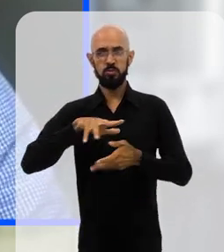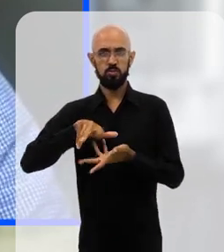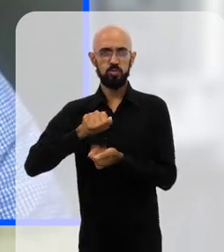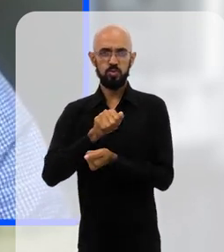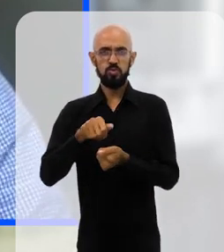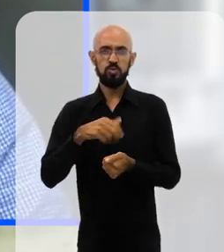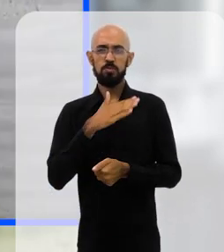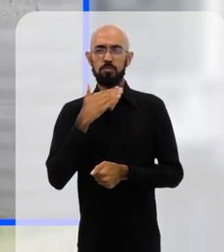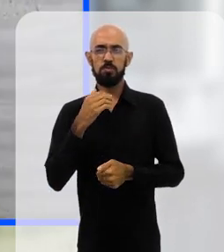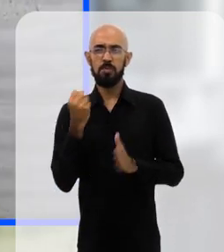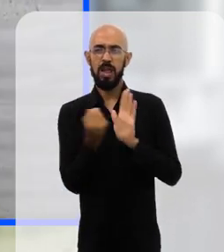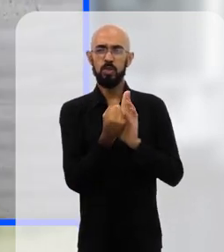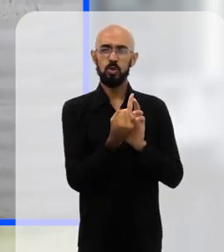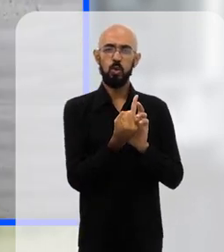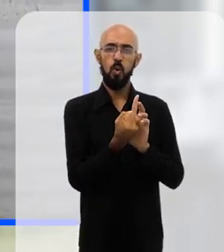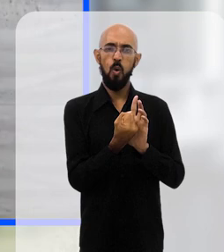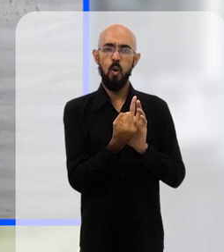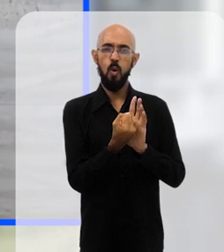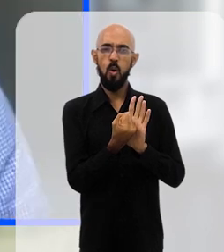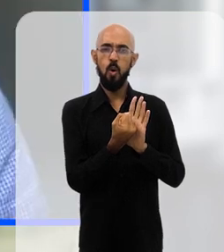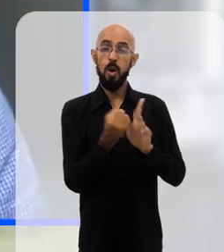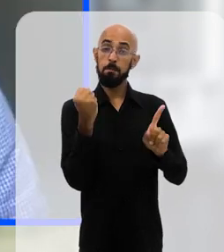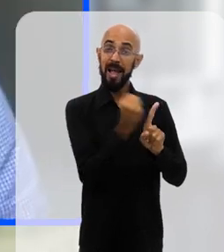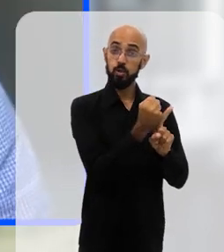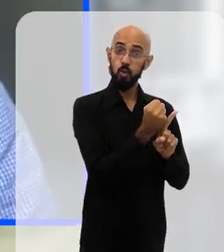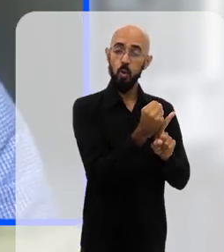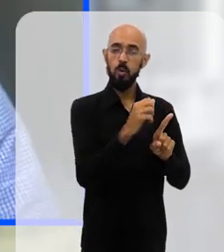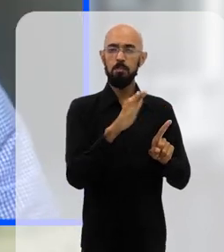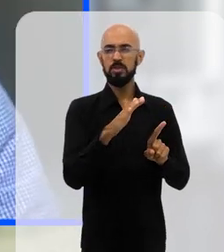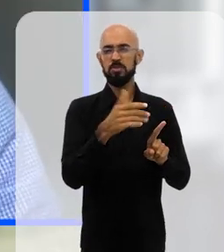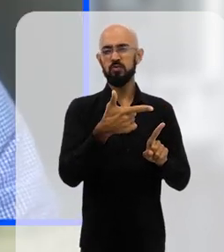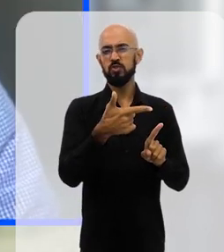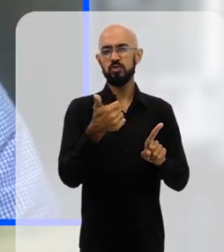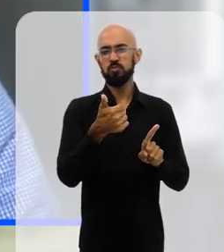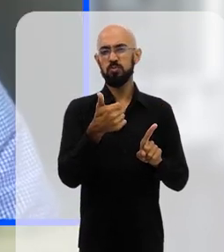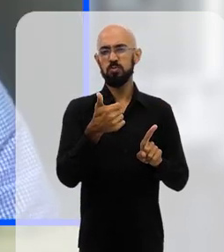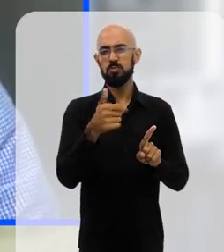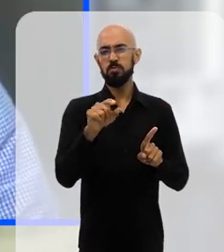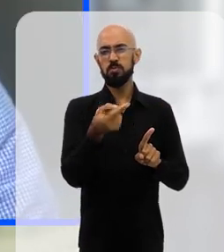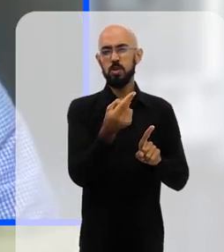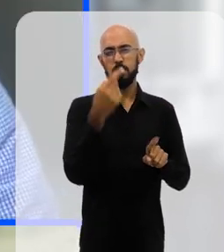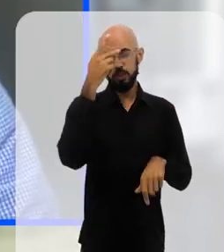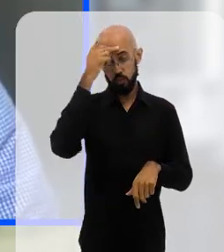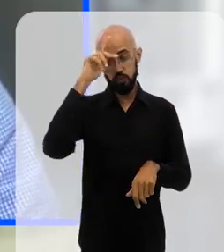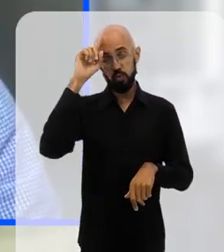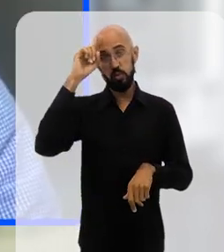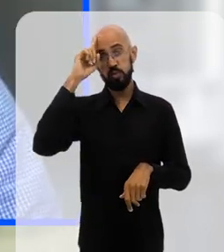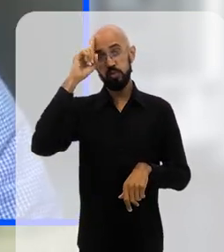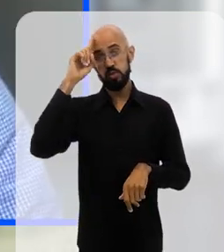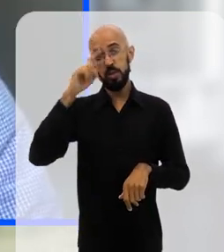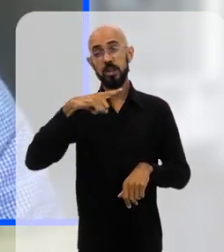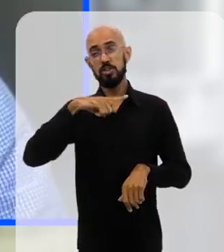então, isso matou cerca de 21 mil pessoas por dia, e nesse mesmo período, a gente tem 10 pessoas